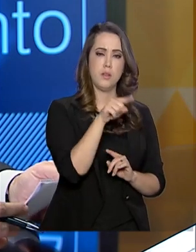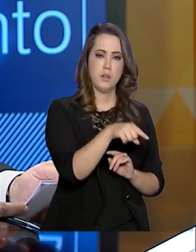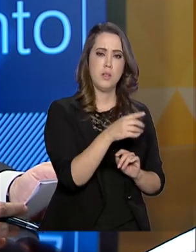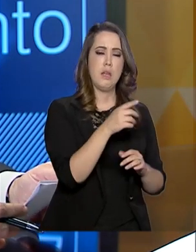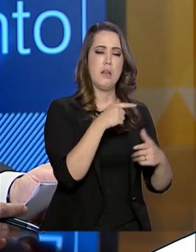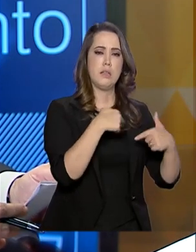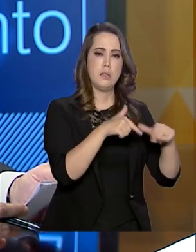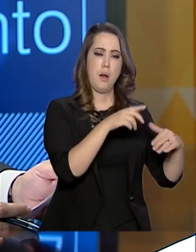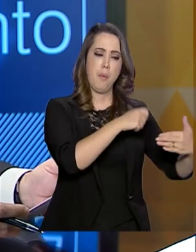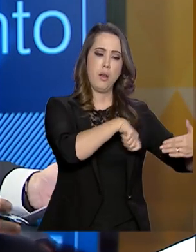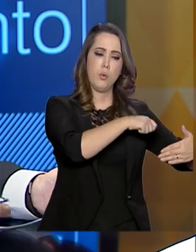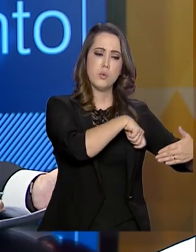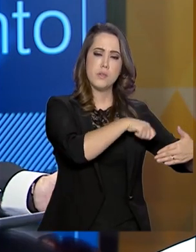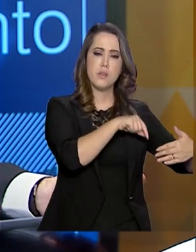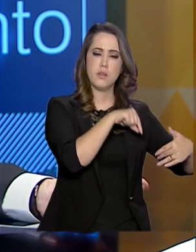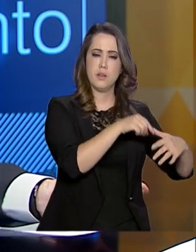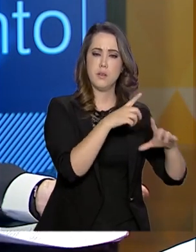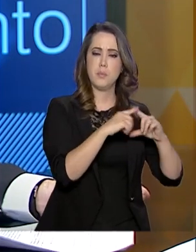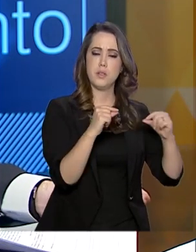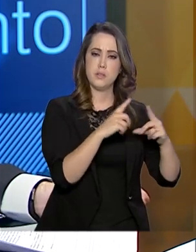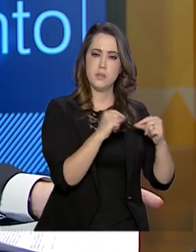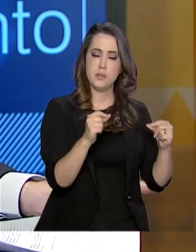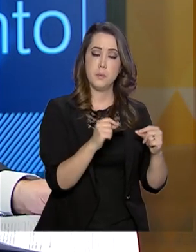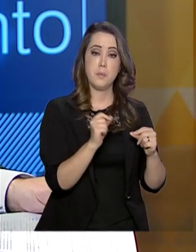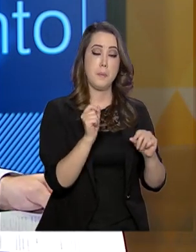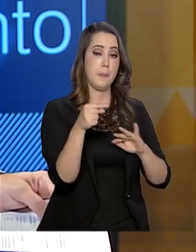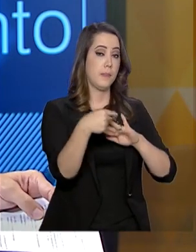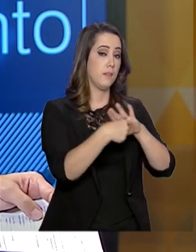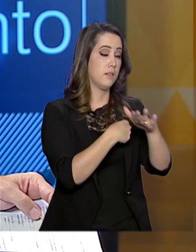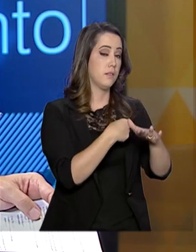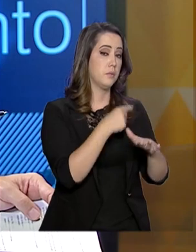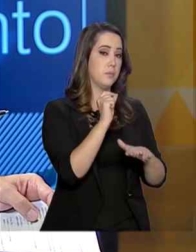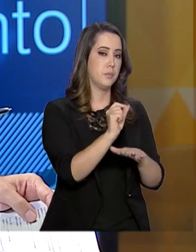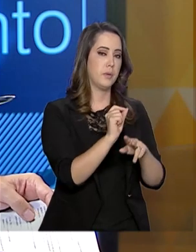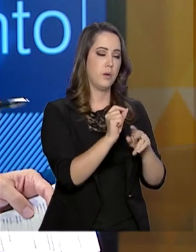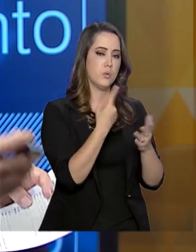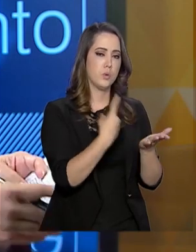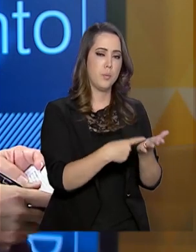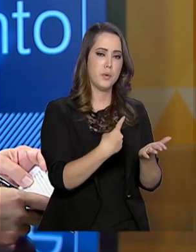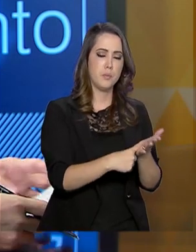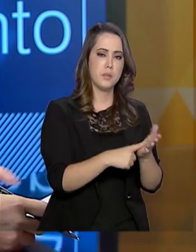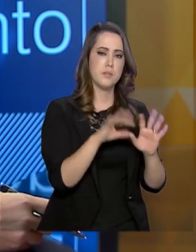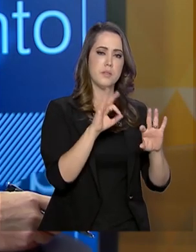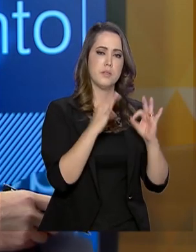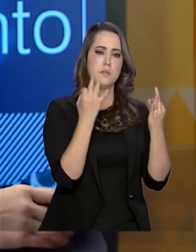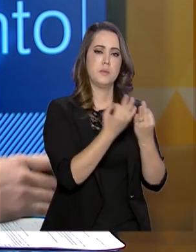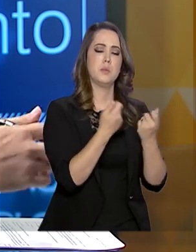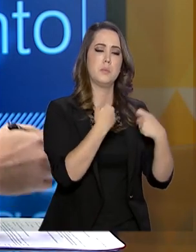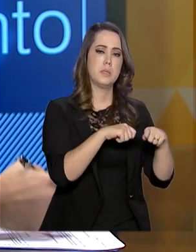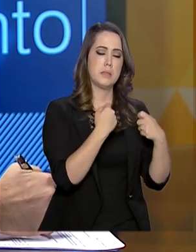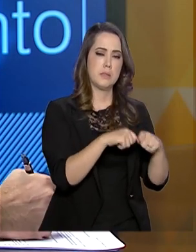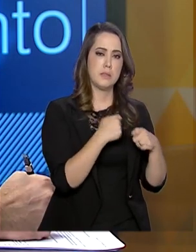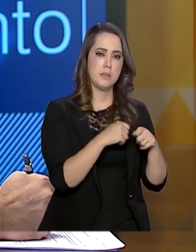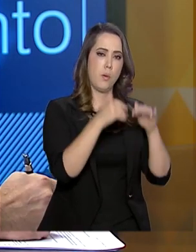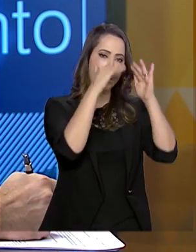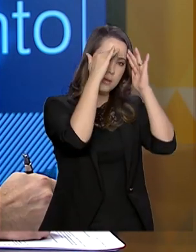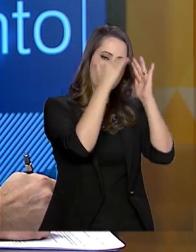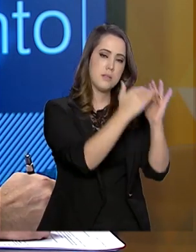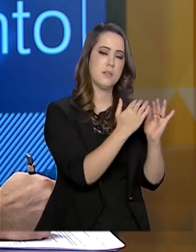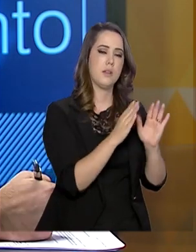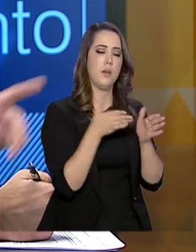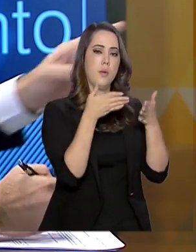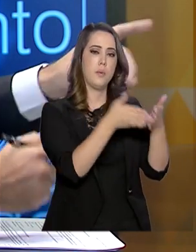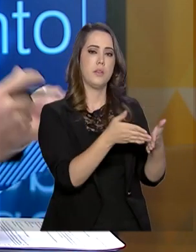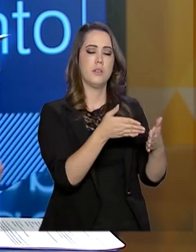Ele é cozinheiro aqui de Brasília. Ele vai fazer uma questão em relação a esses compromissos que as famílias precisam ter ao fazerem